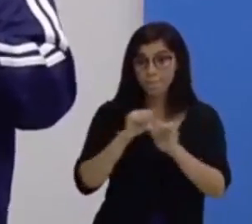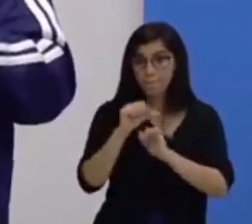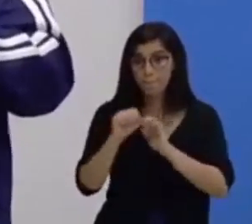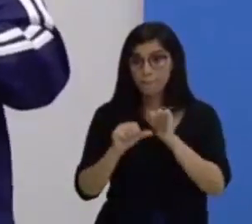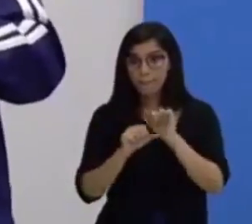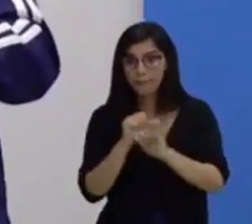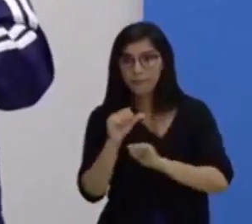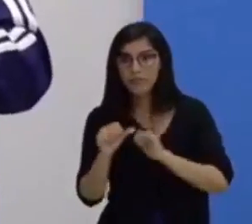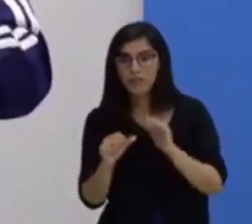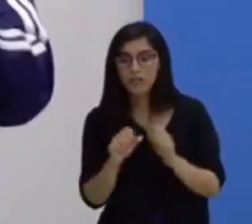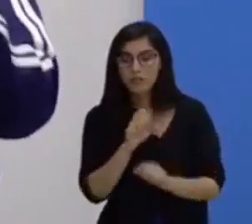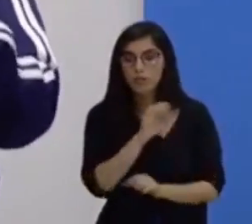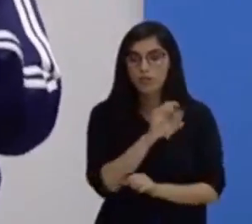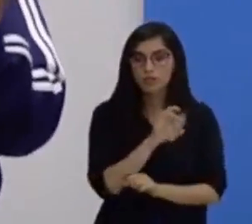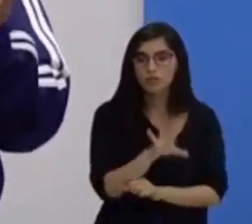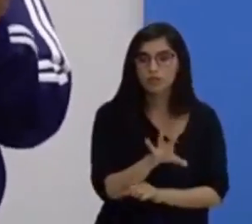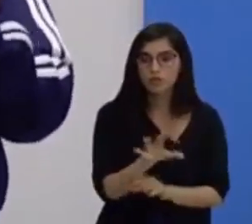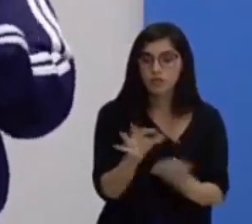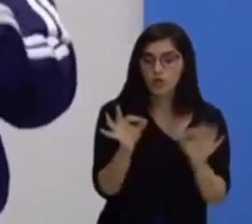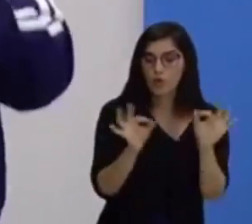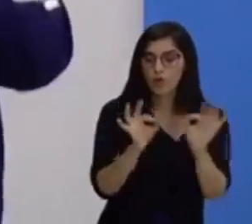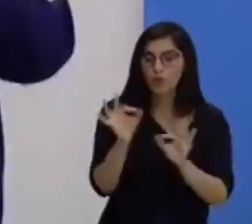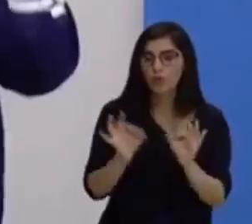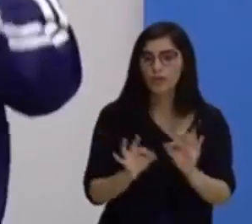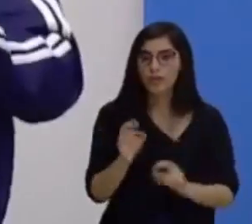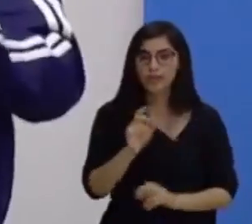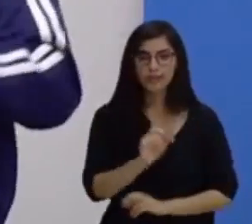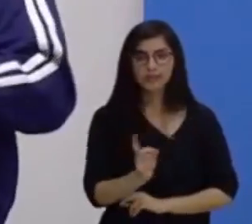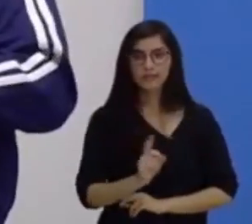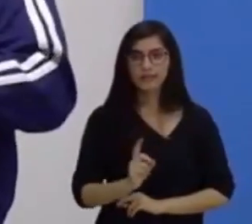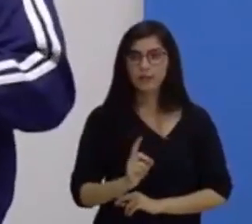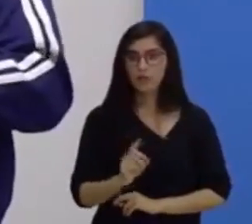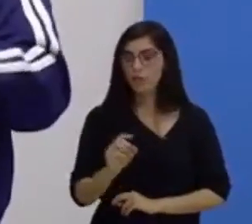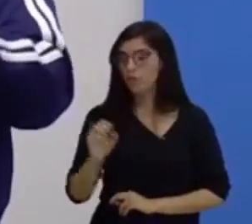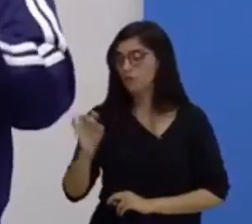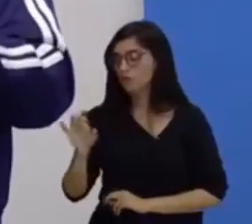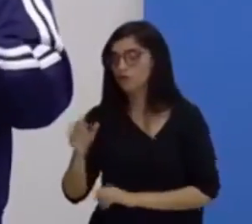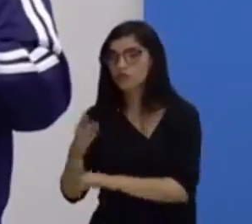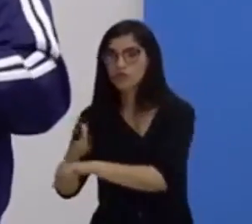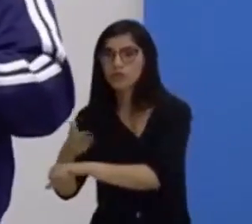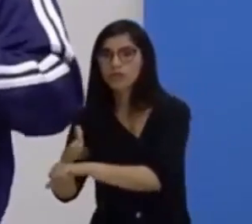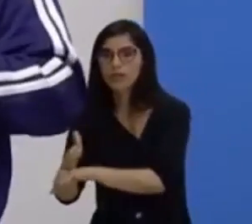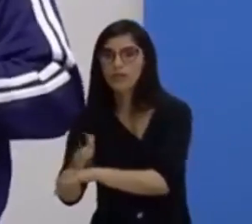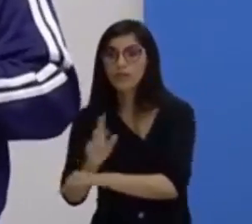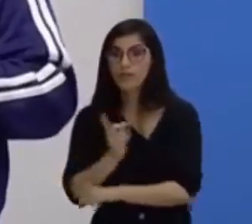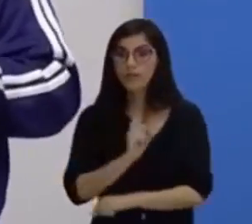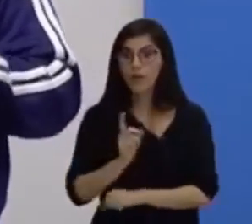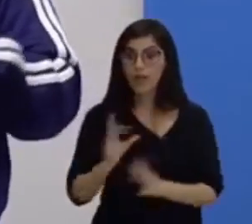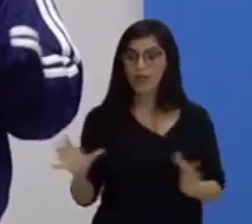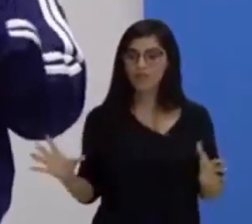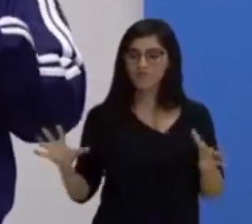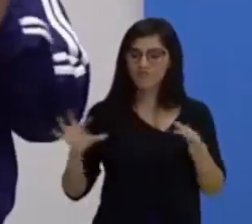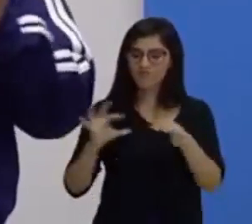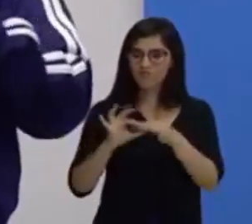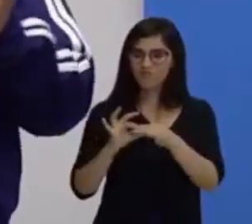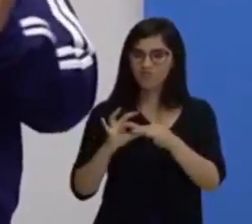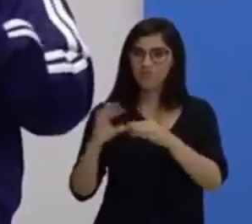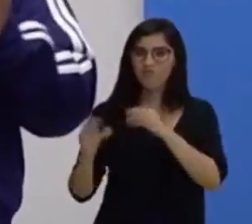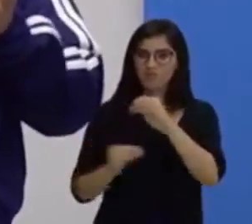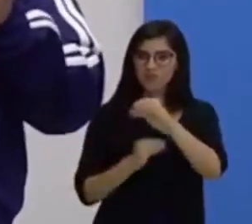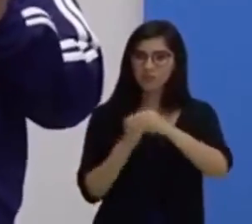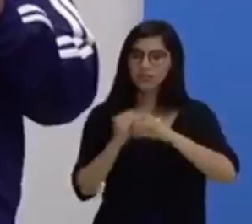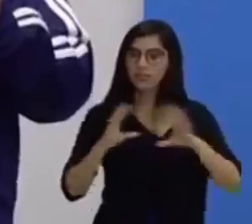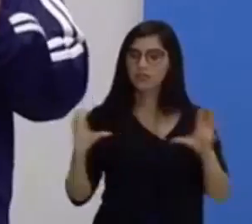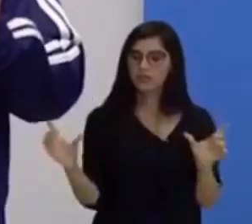ela não é apenas coordenativa e muito menos só condicional, só condicionante. Ela tem as